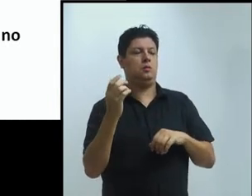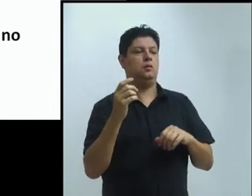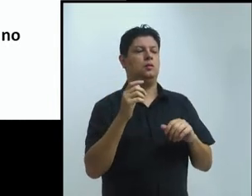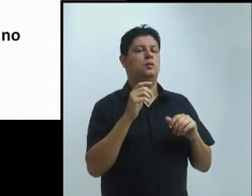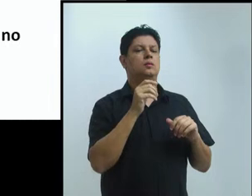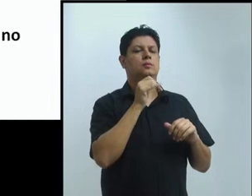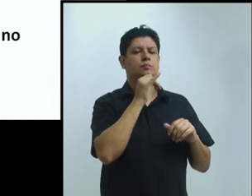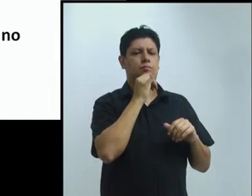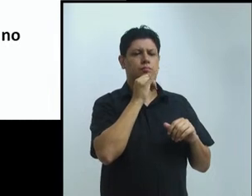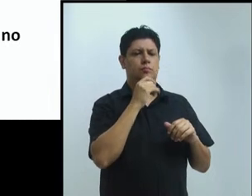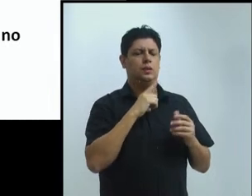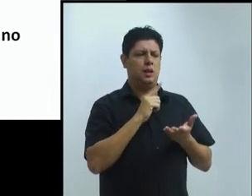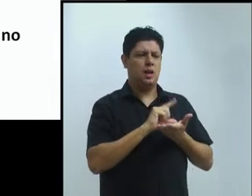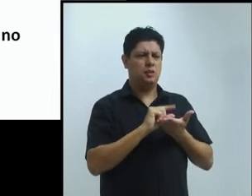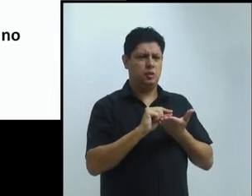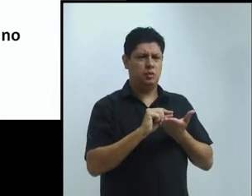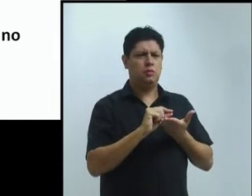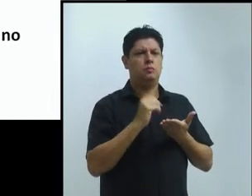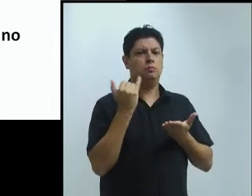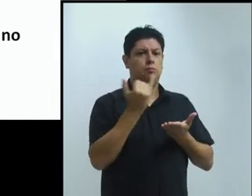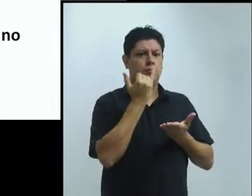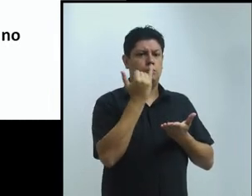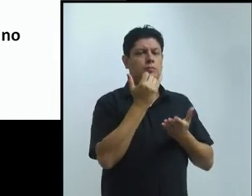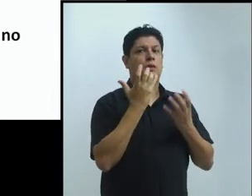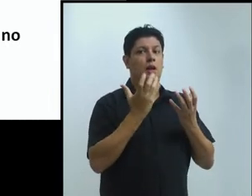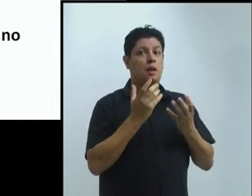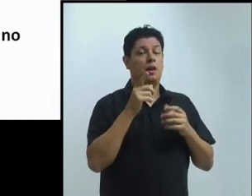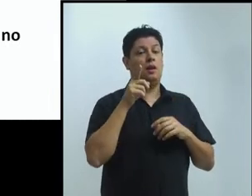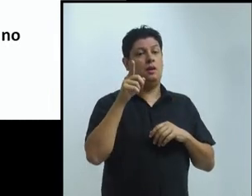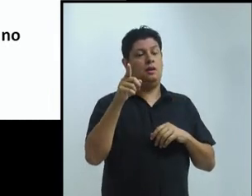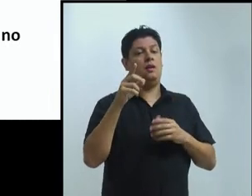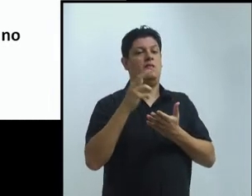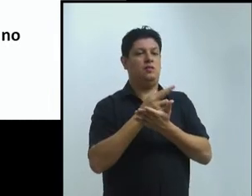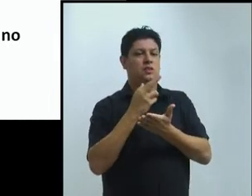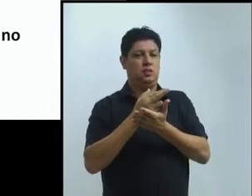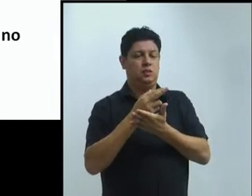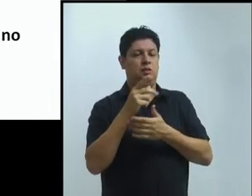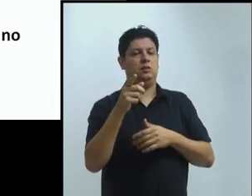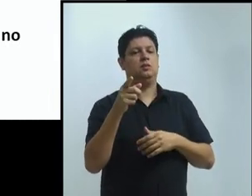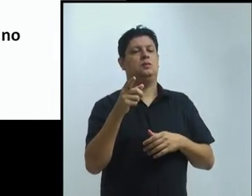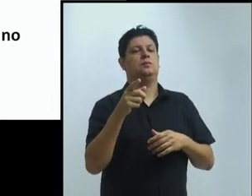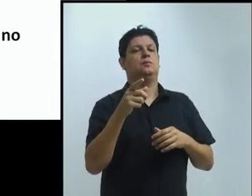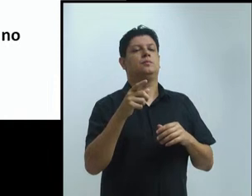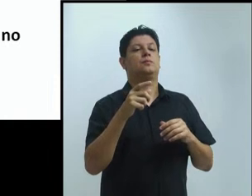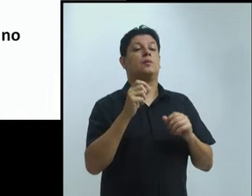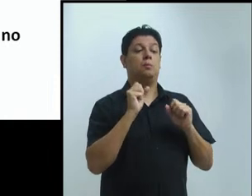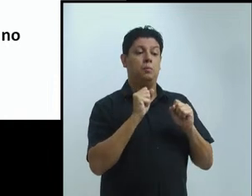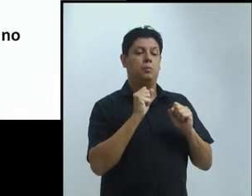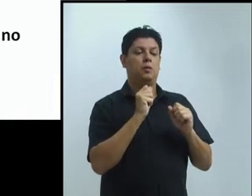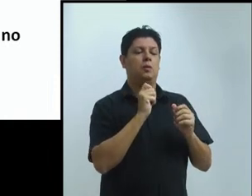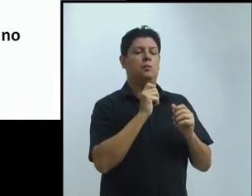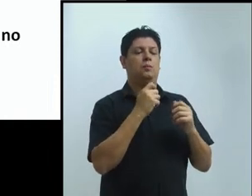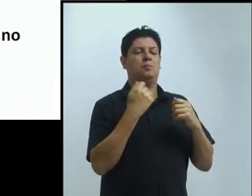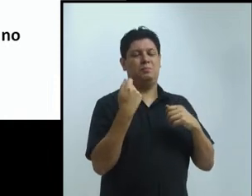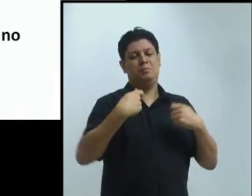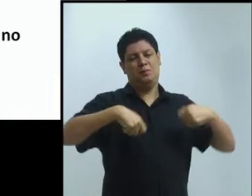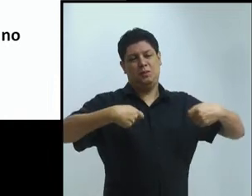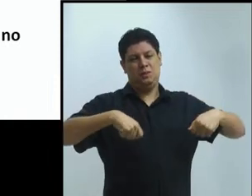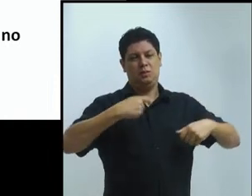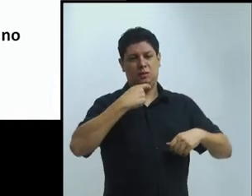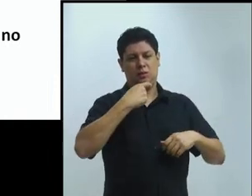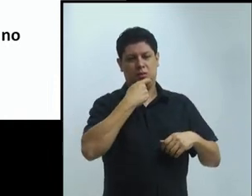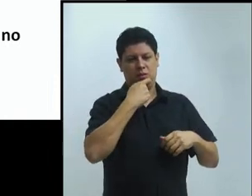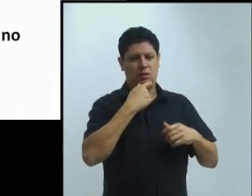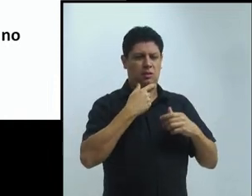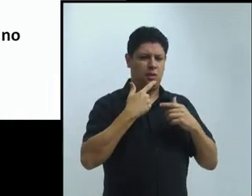muitos periódicos no exterior exigem uma taxa de pagamento. Então, esse programa